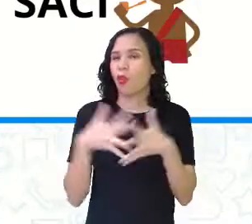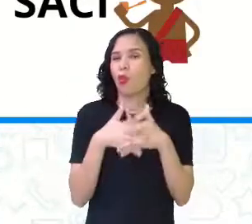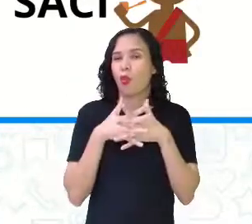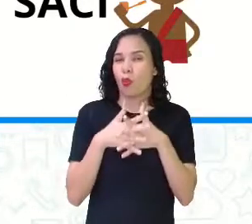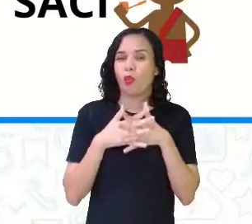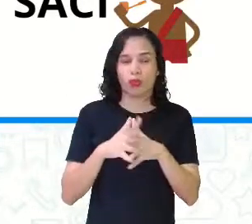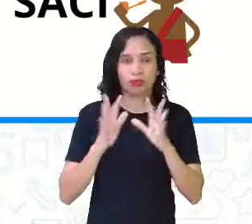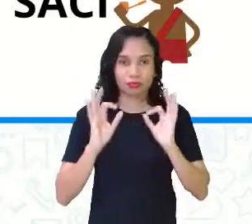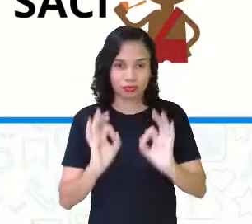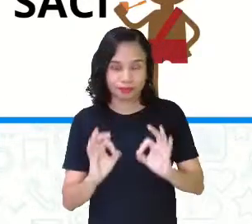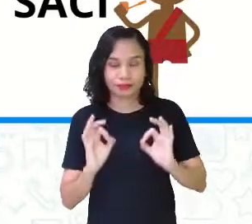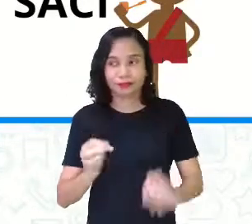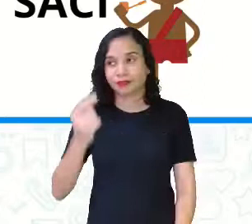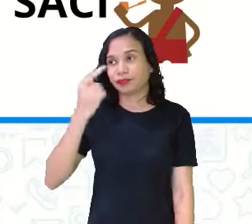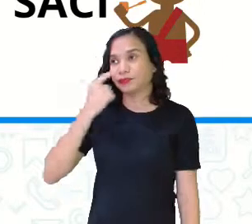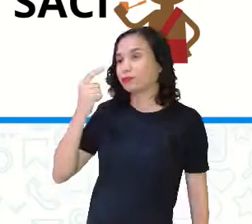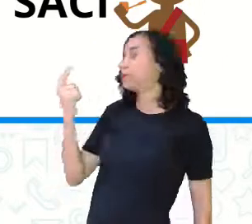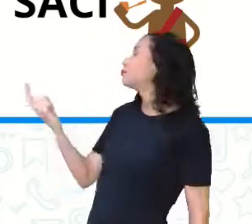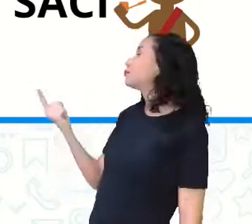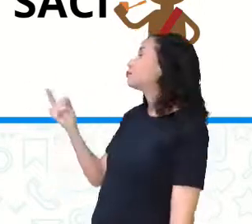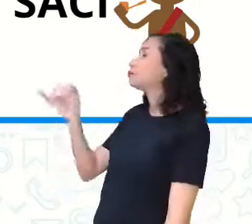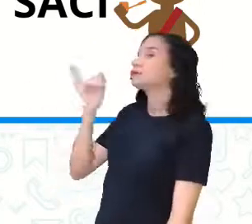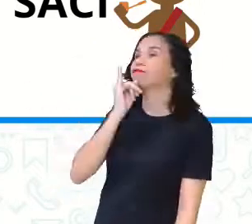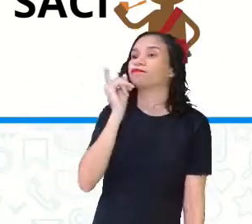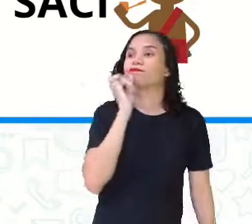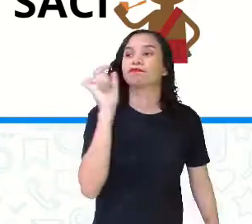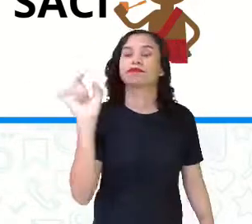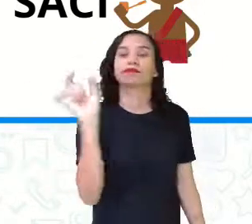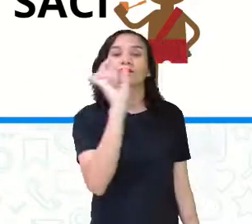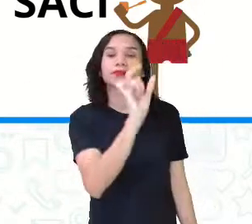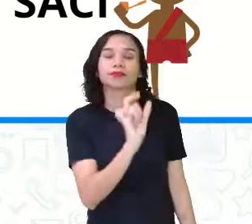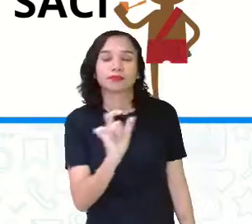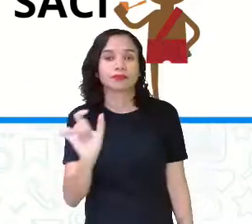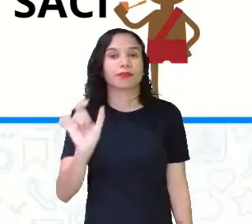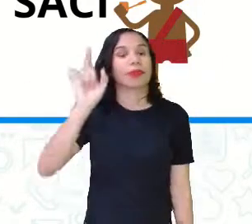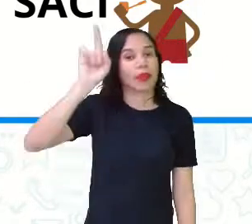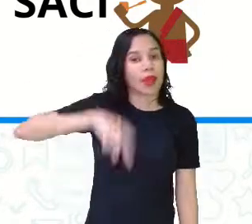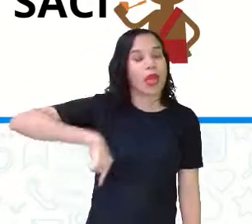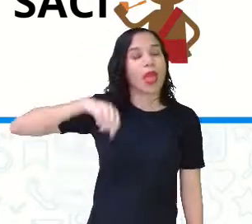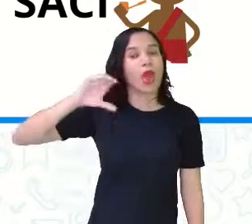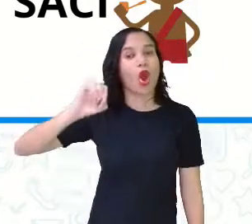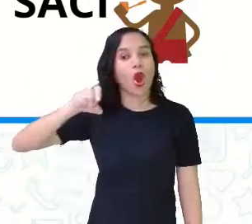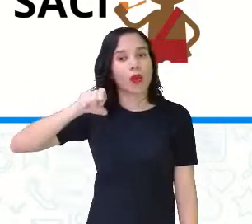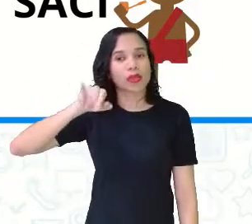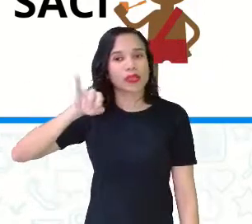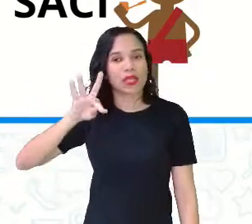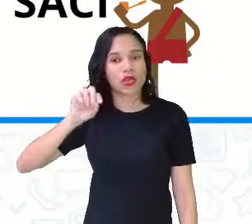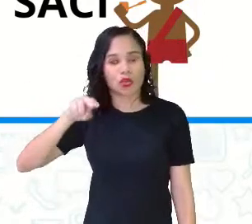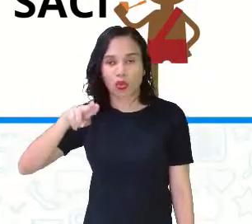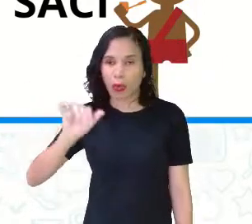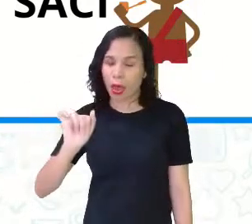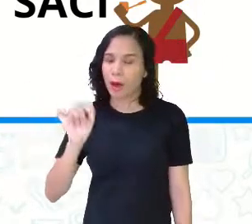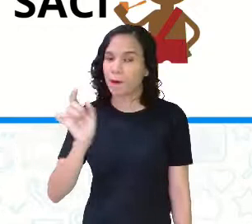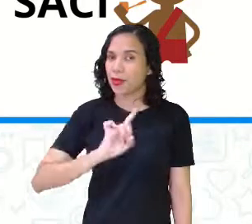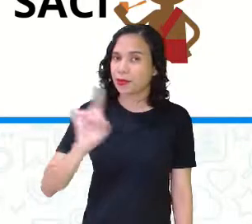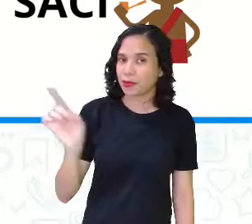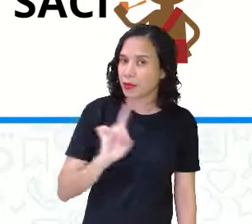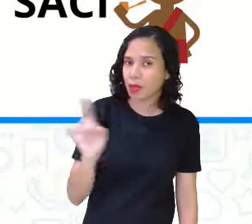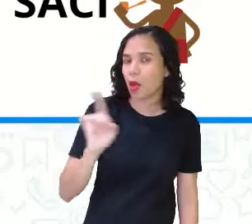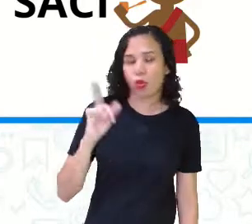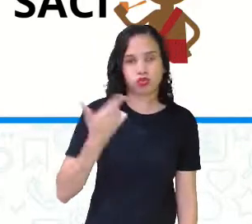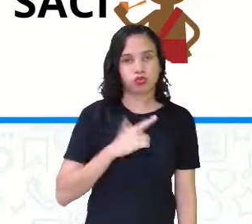cabecinha de vocês. Olhem aqui alguns exemplos de palavras que são oxítonas, mas que não são